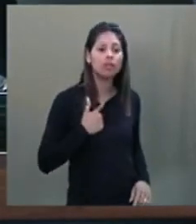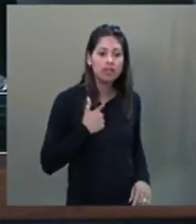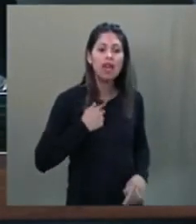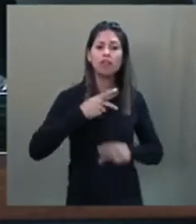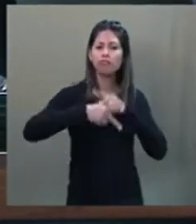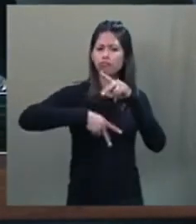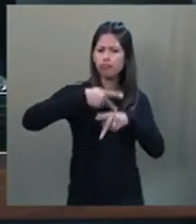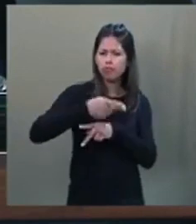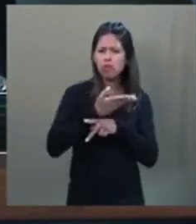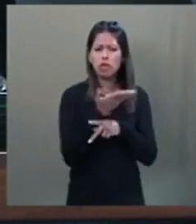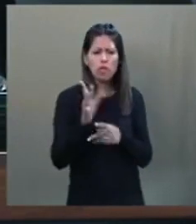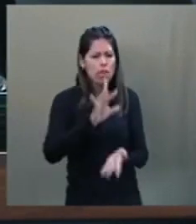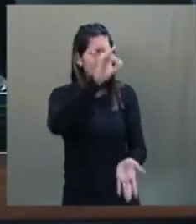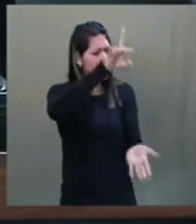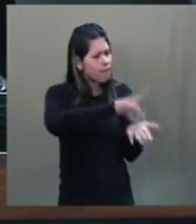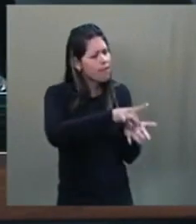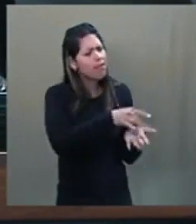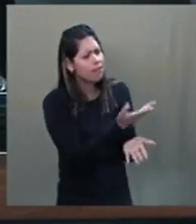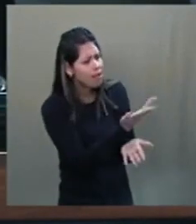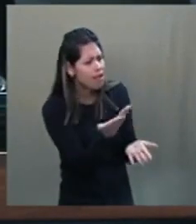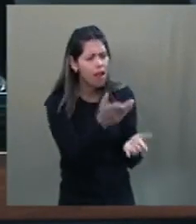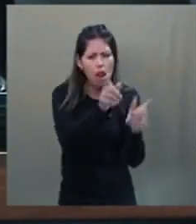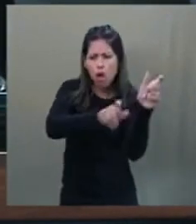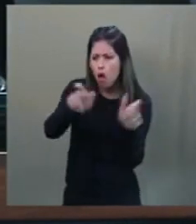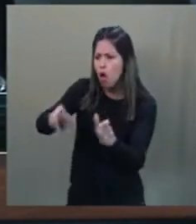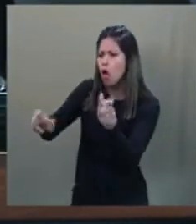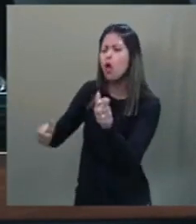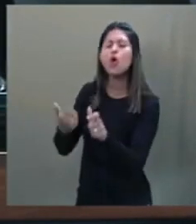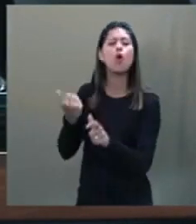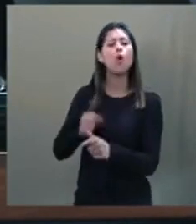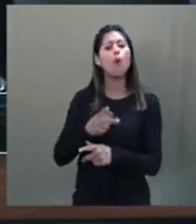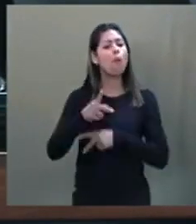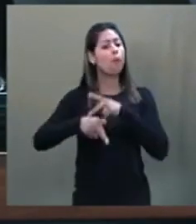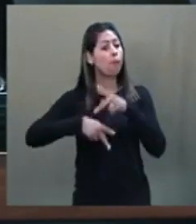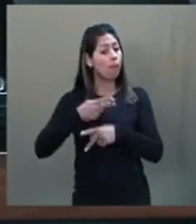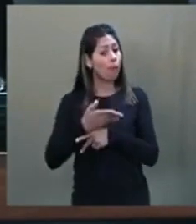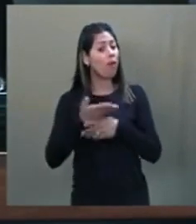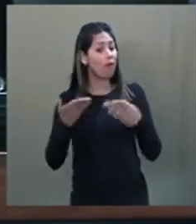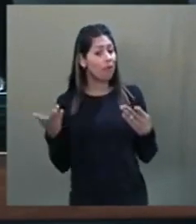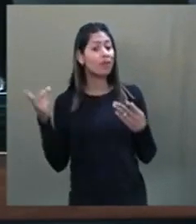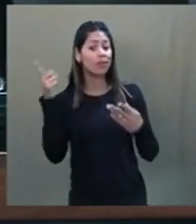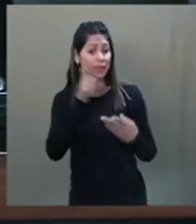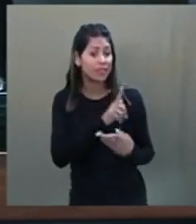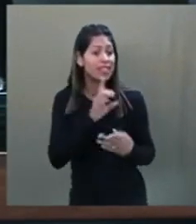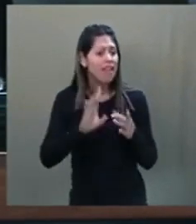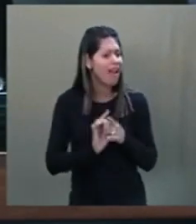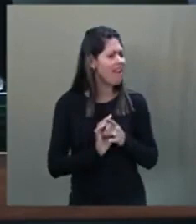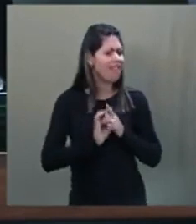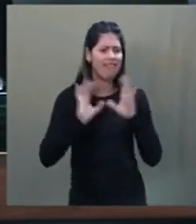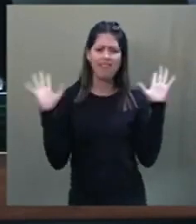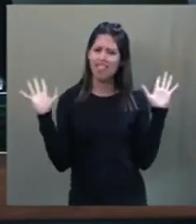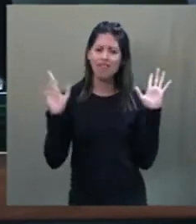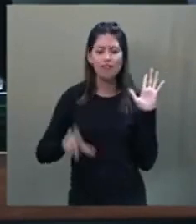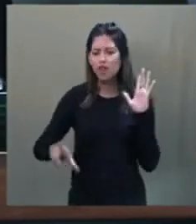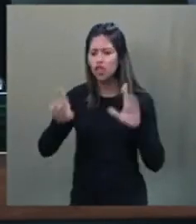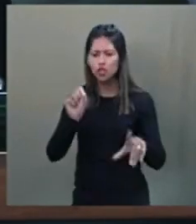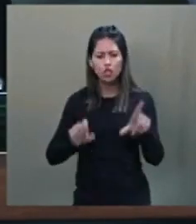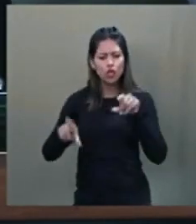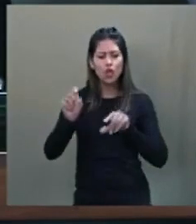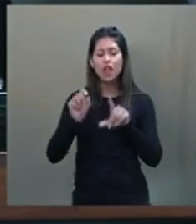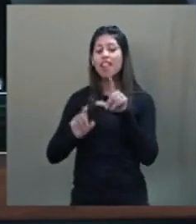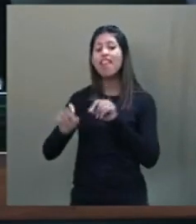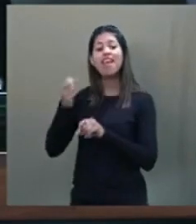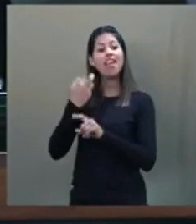garantindo que os verdadeiros detentores do poder, o povo, possam livremente escolher seus representantes,